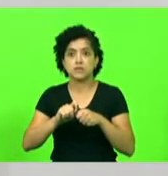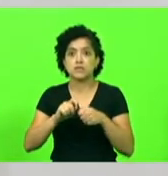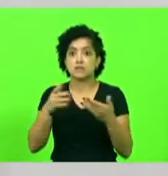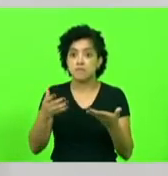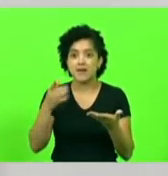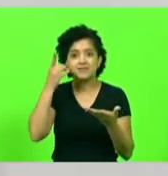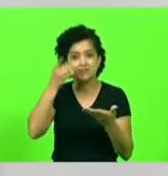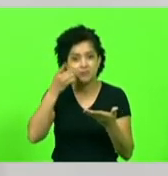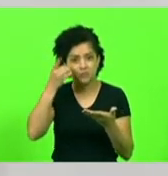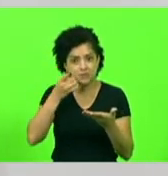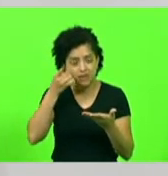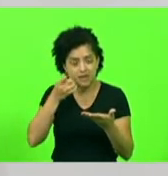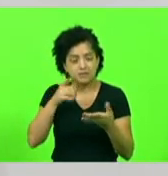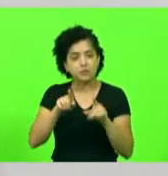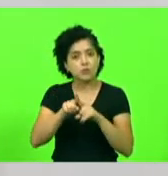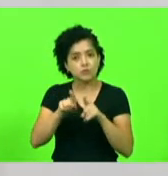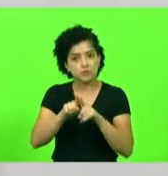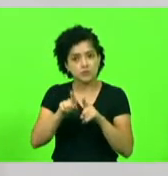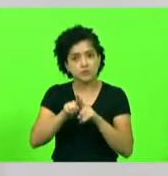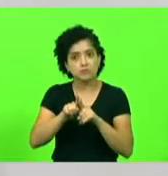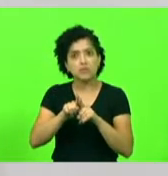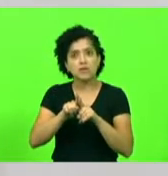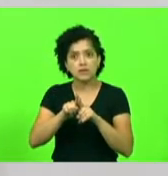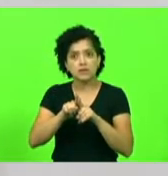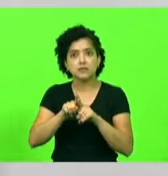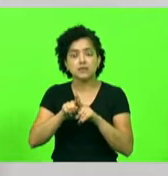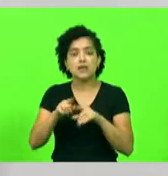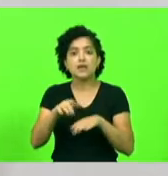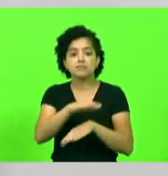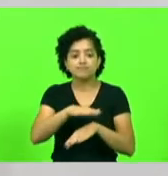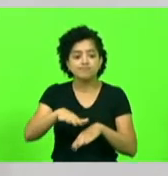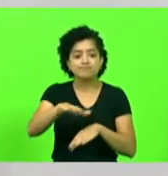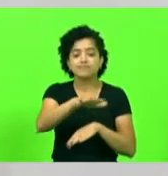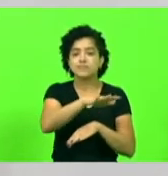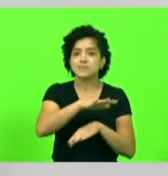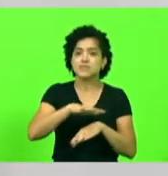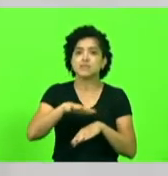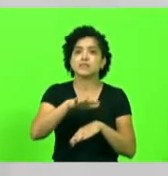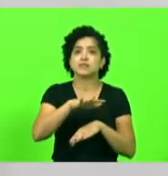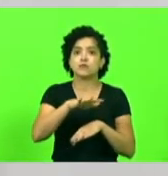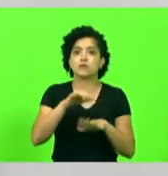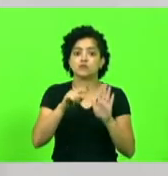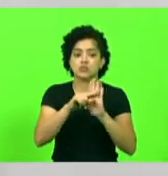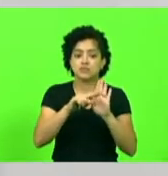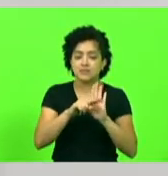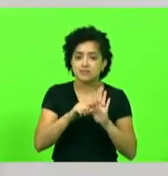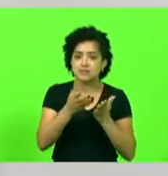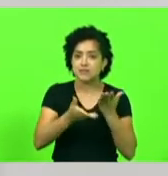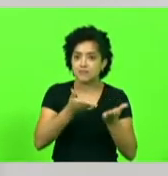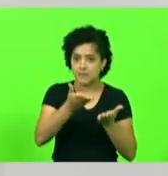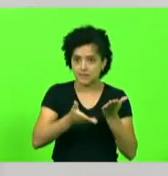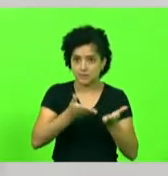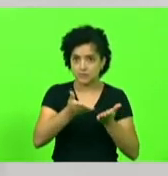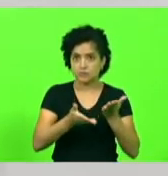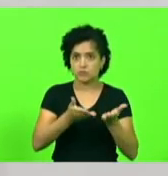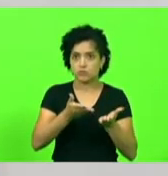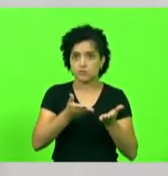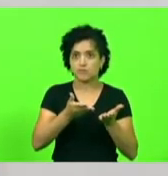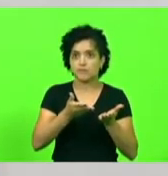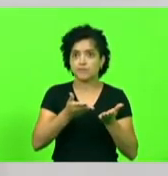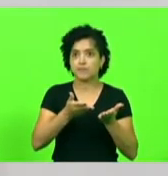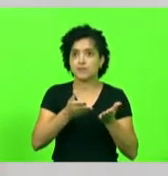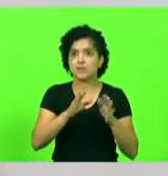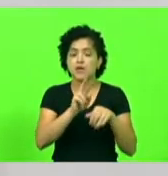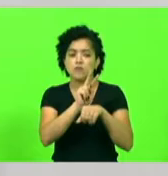paciente que foi do setor de radioterapia do Hospital Regional. Eu ficava